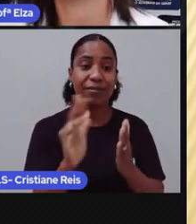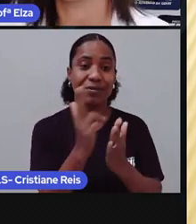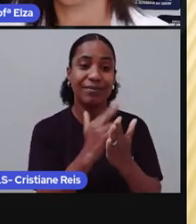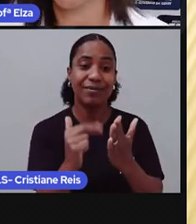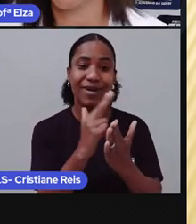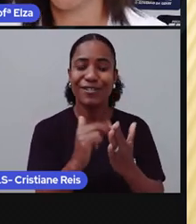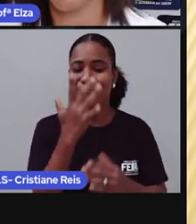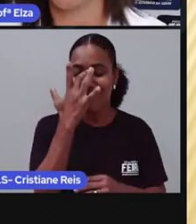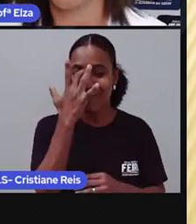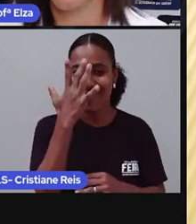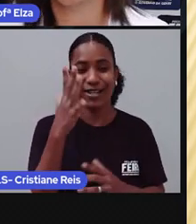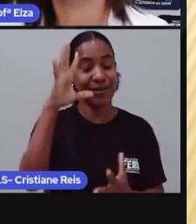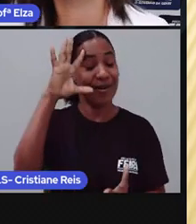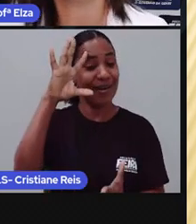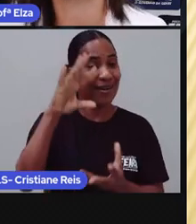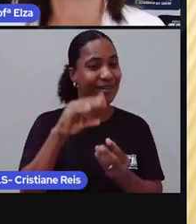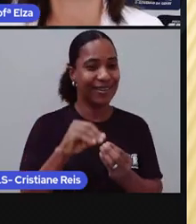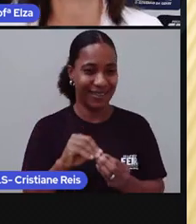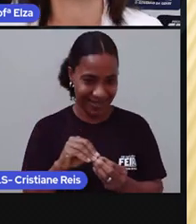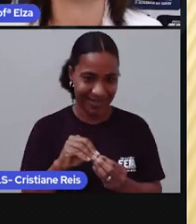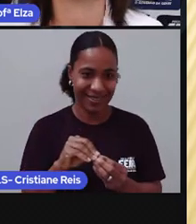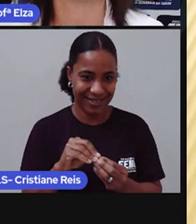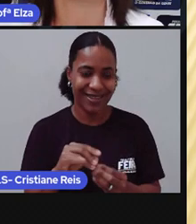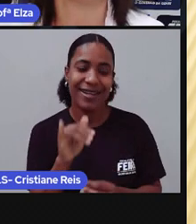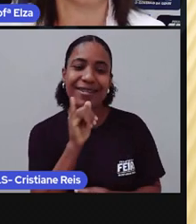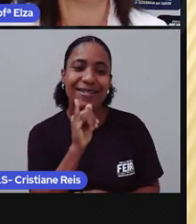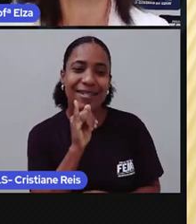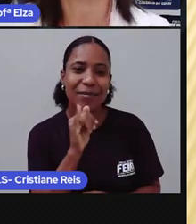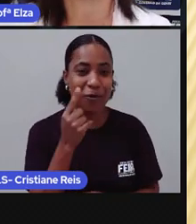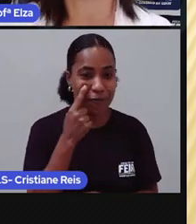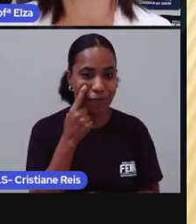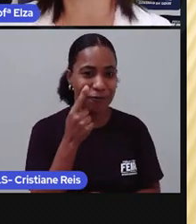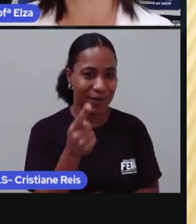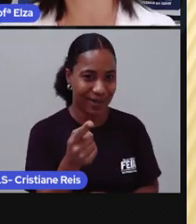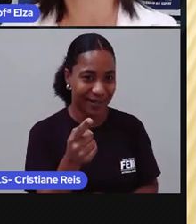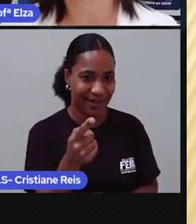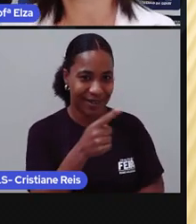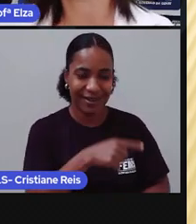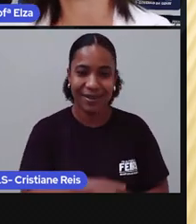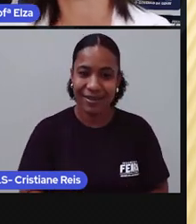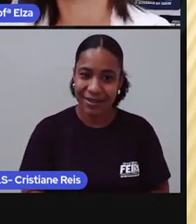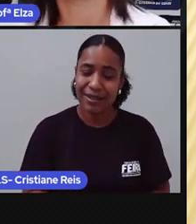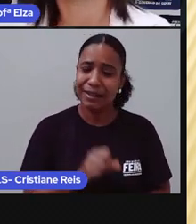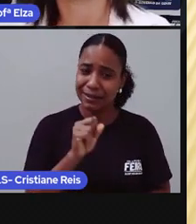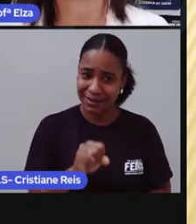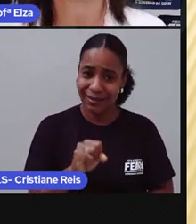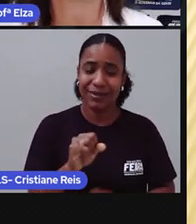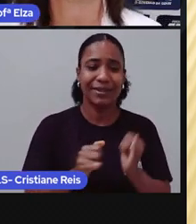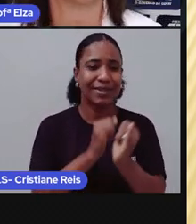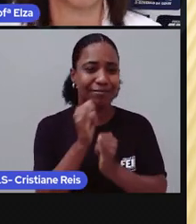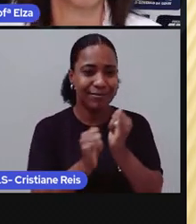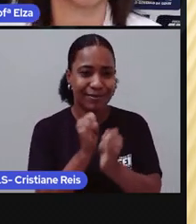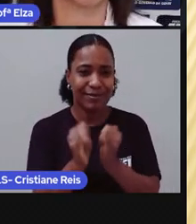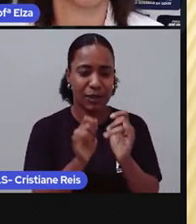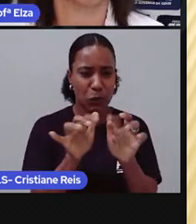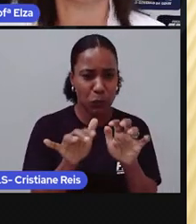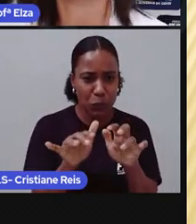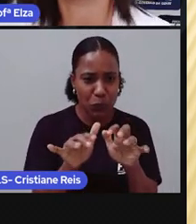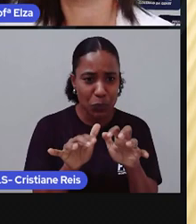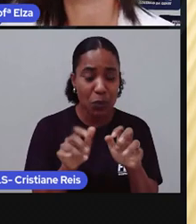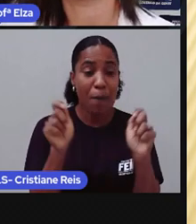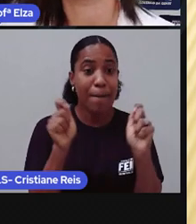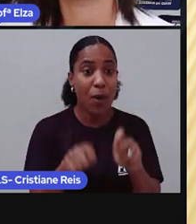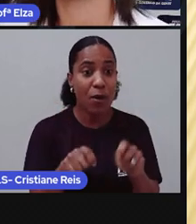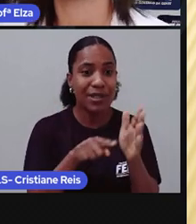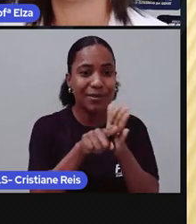facilitar seu entendimento. Conforme o exemplo. Se você tiver acesso à internet, pesquise imagens e